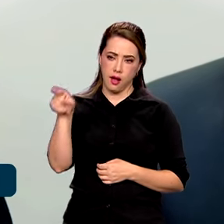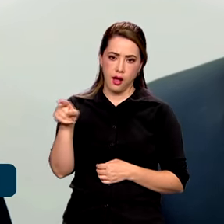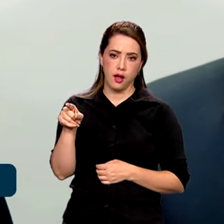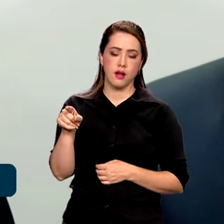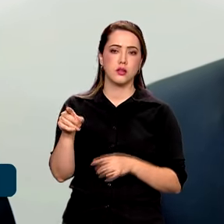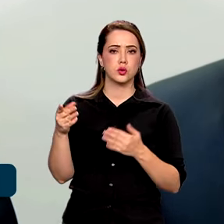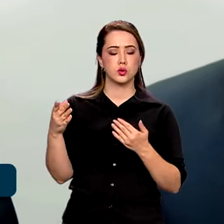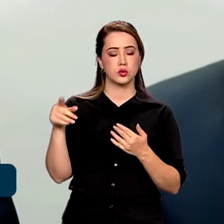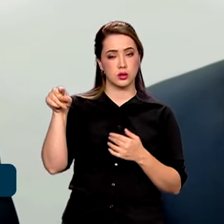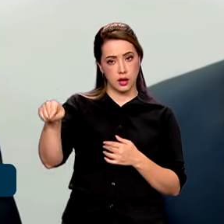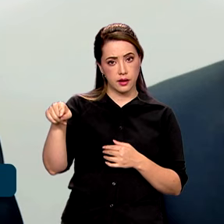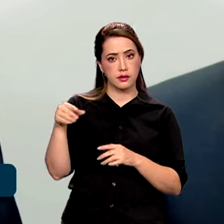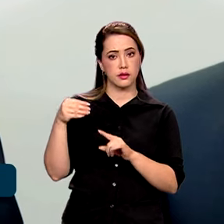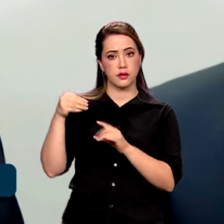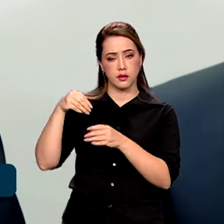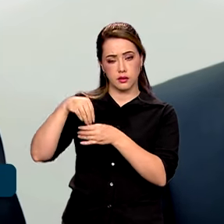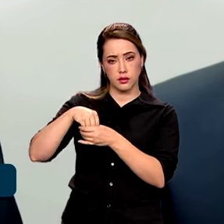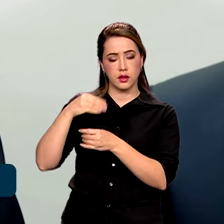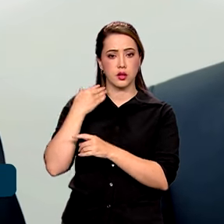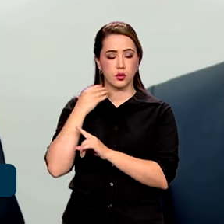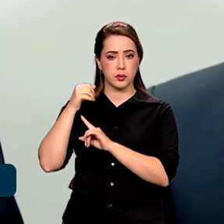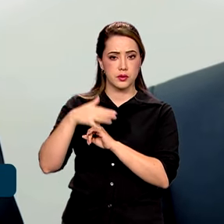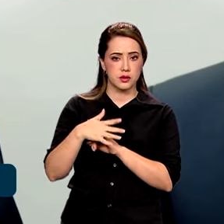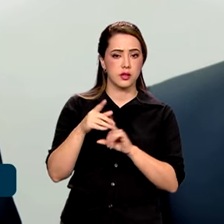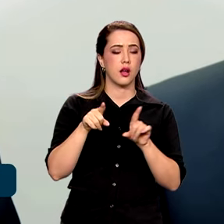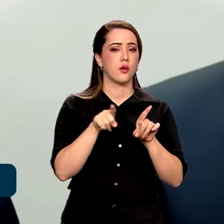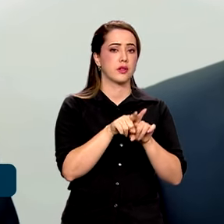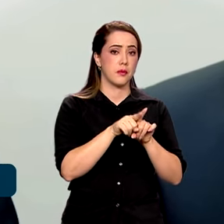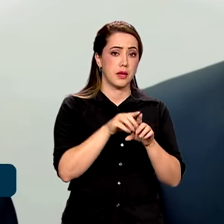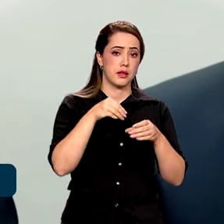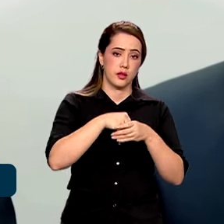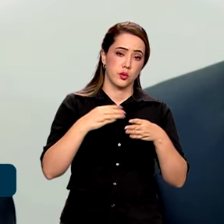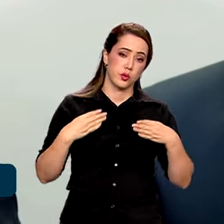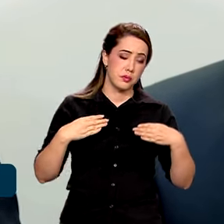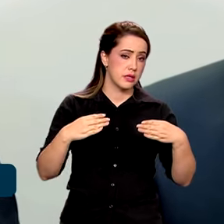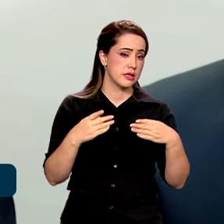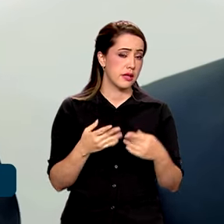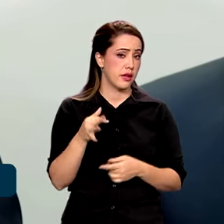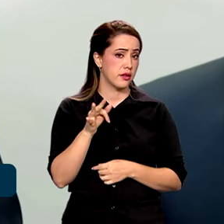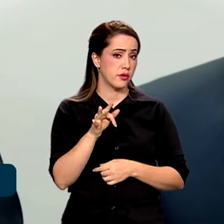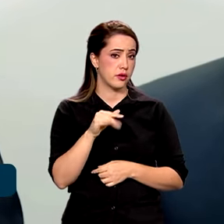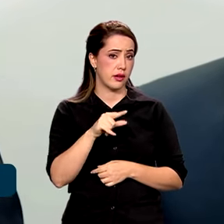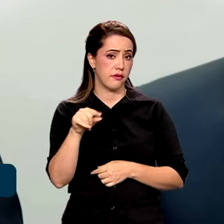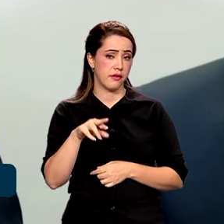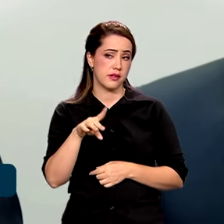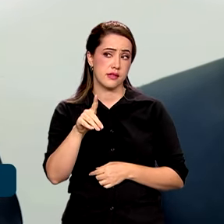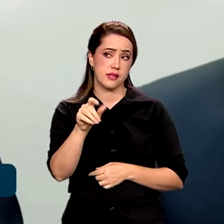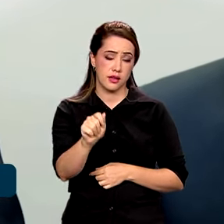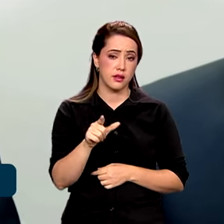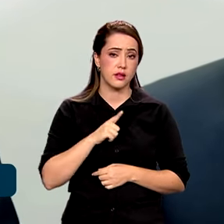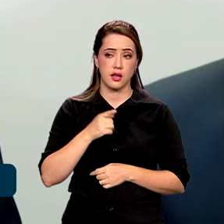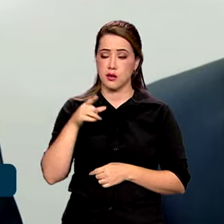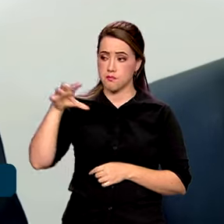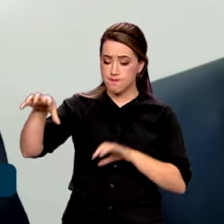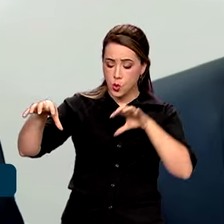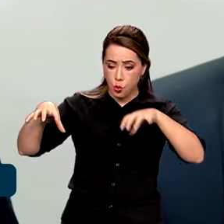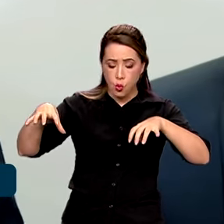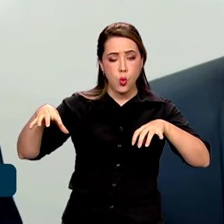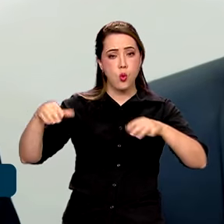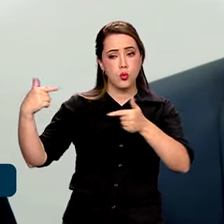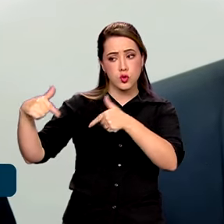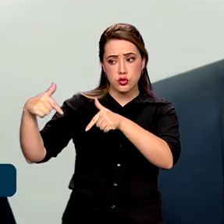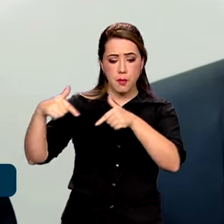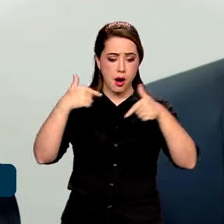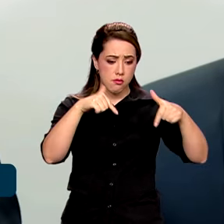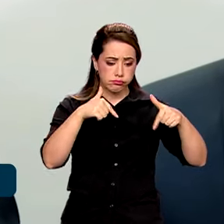dois órgãos, tanto na Fazenda quanto no Banco Central. Nós temos gente muito competente, que faz análise,